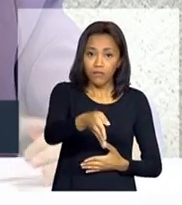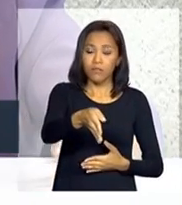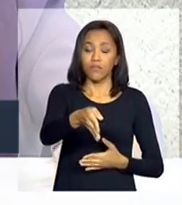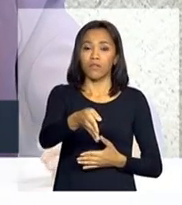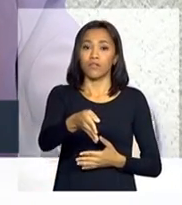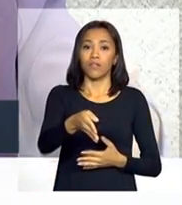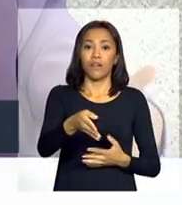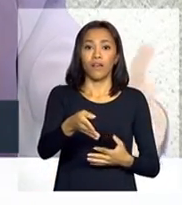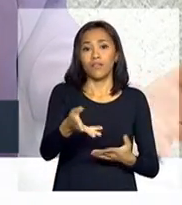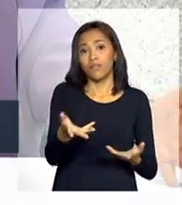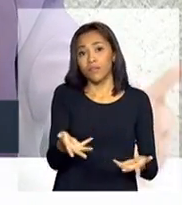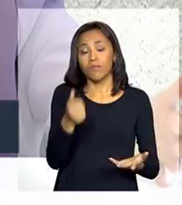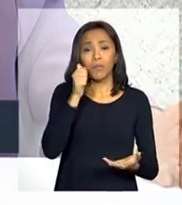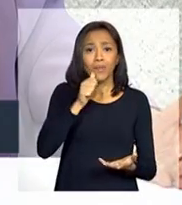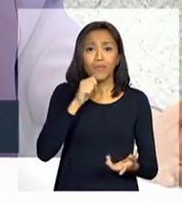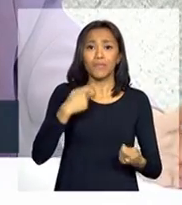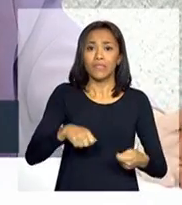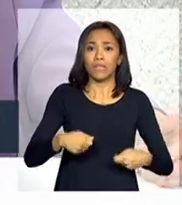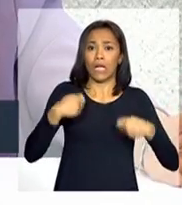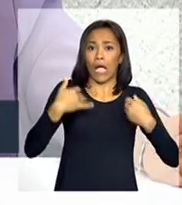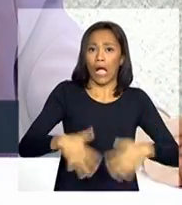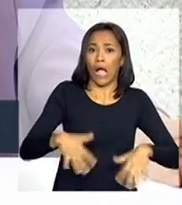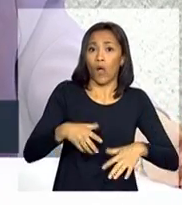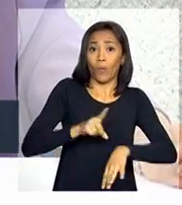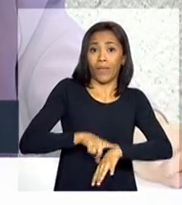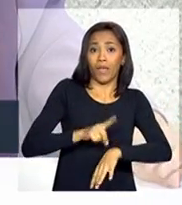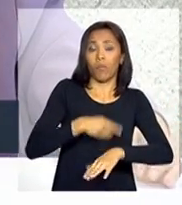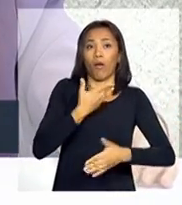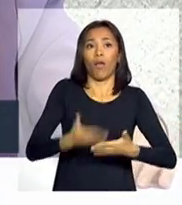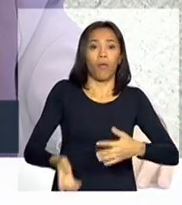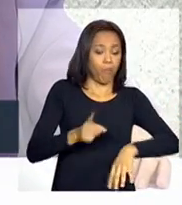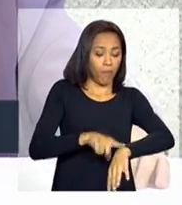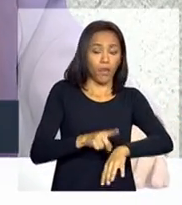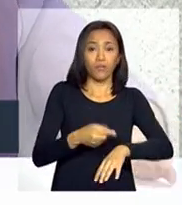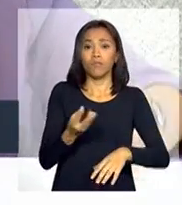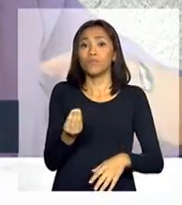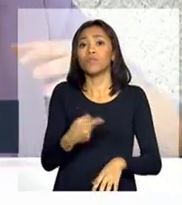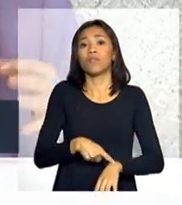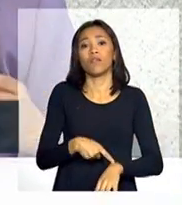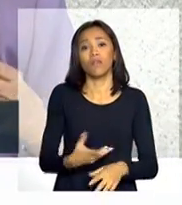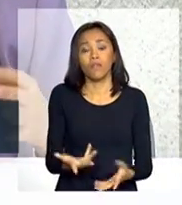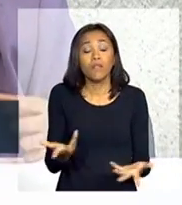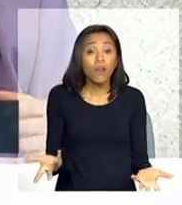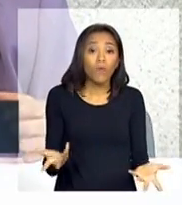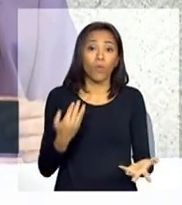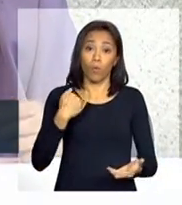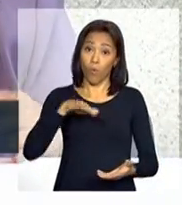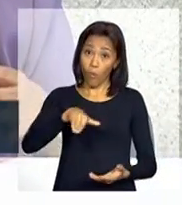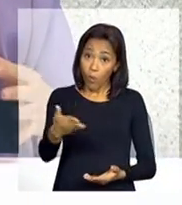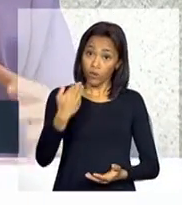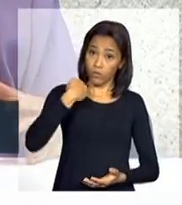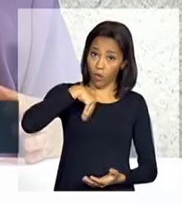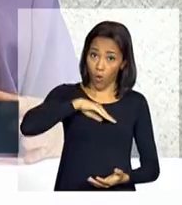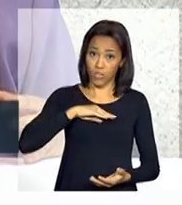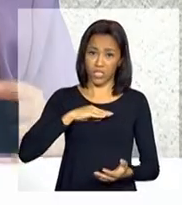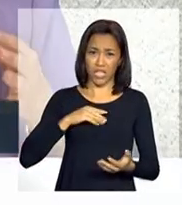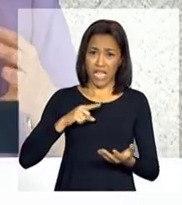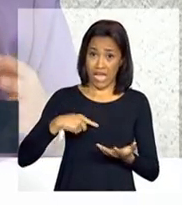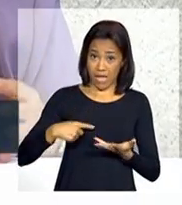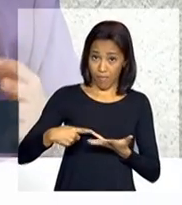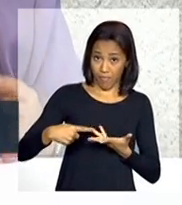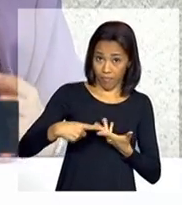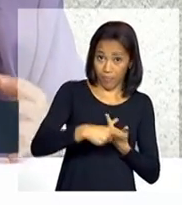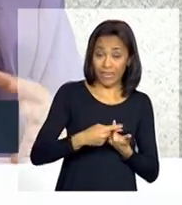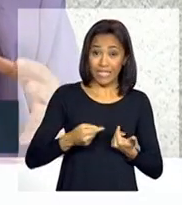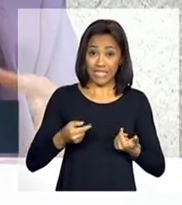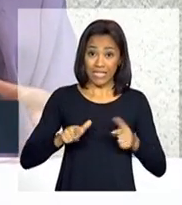ela tem que gastar um tempo enorme da vida dela. Então, à medida que nós agrupamos e